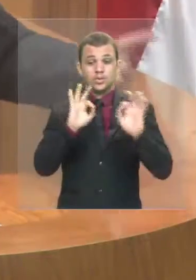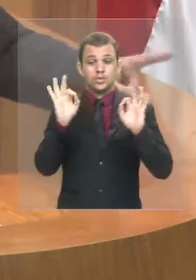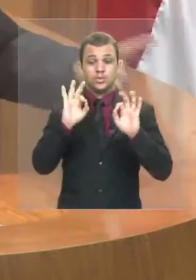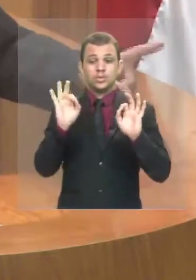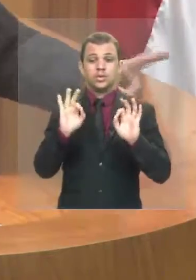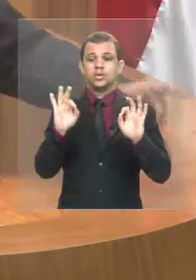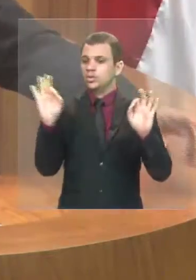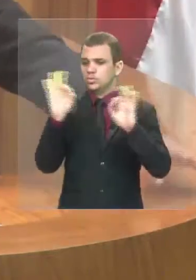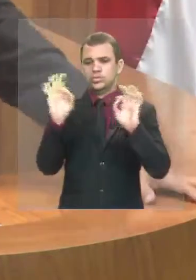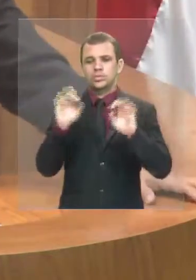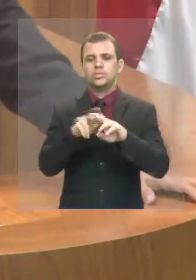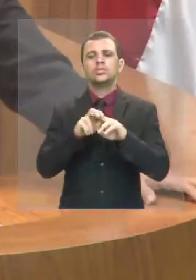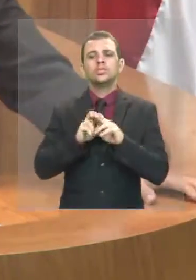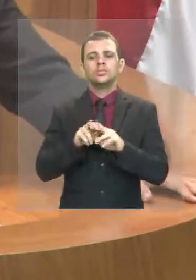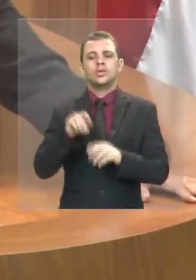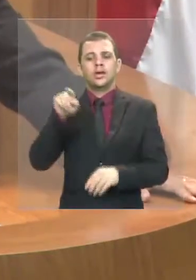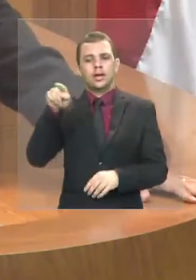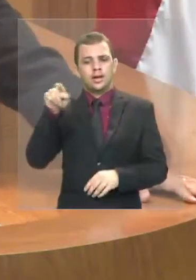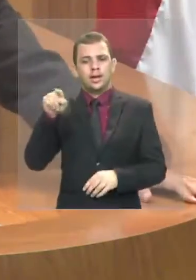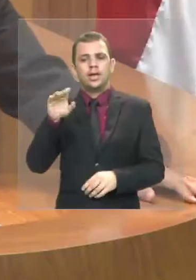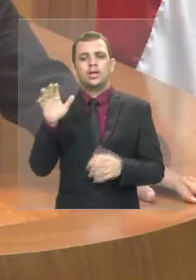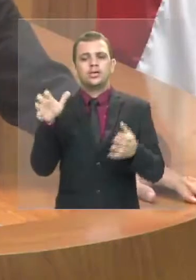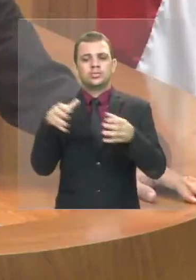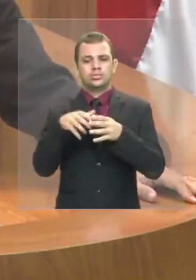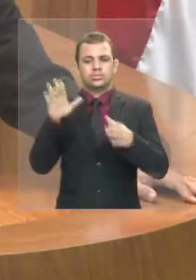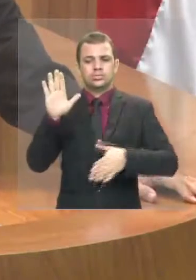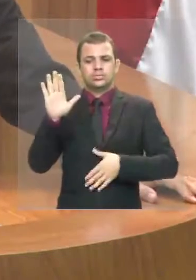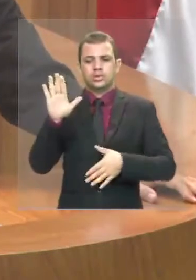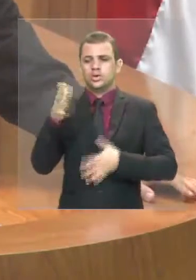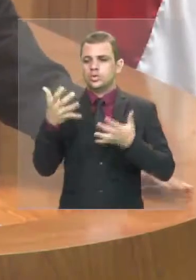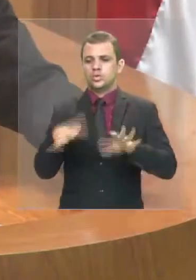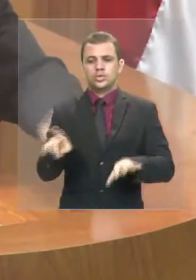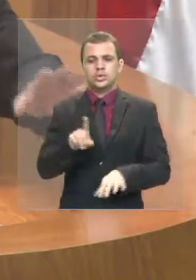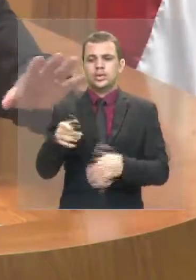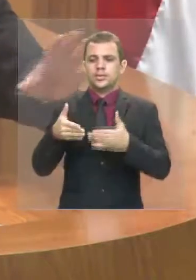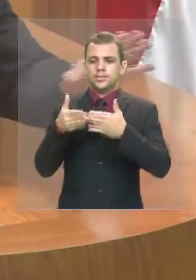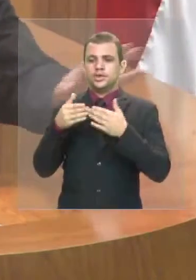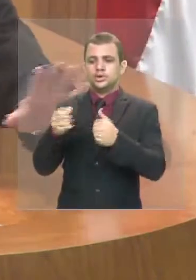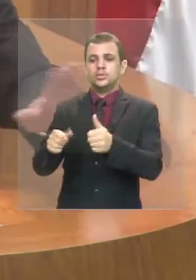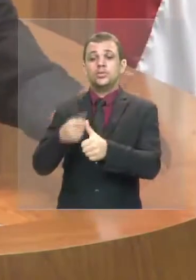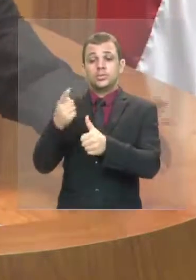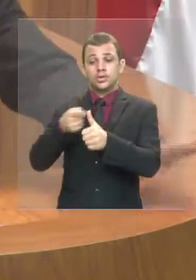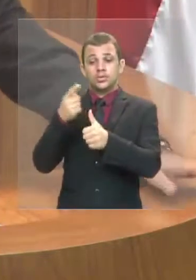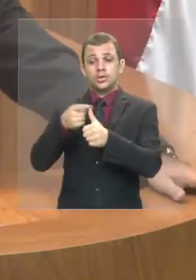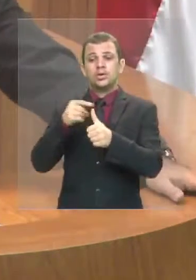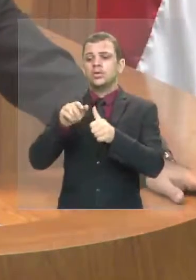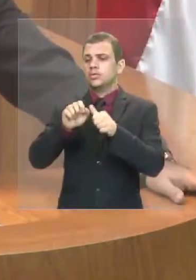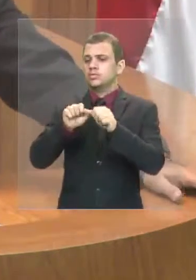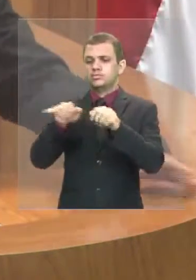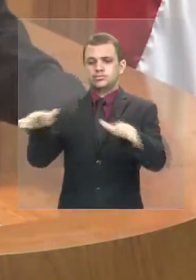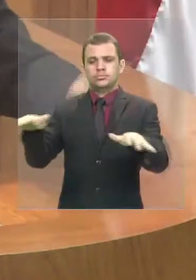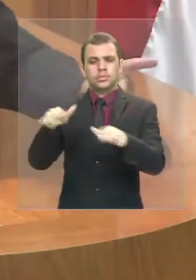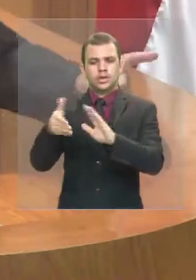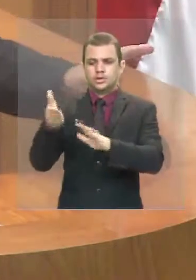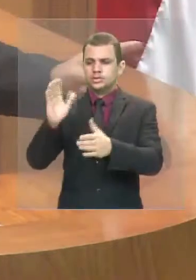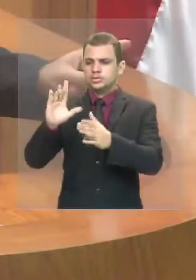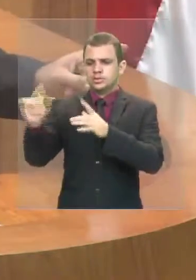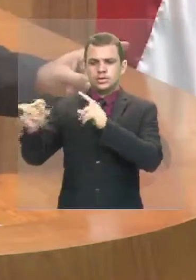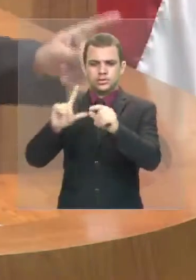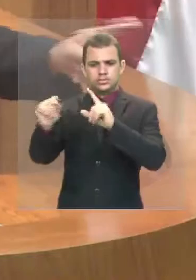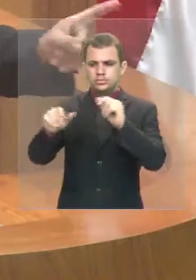porque os bandidos não quiseram. Pede para todo mundo descer, todo mundo descer, não, nós vamos tocar fogo, não vamos mexer com ninguém. Não é